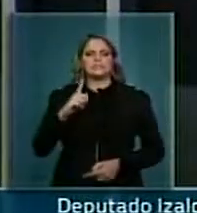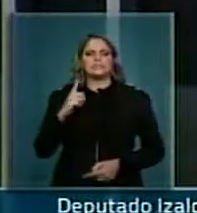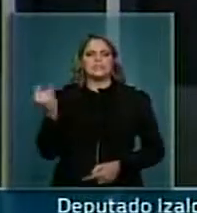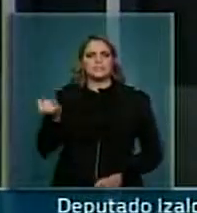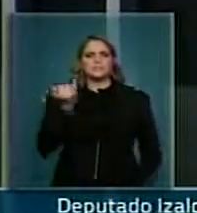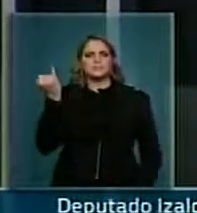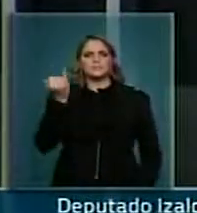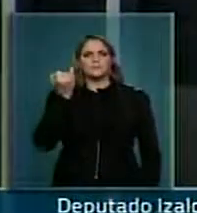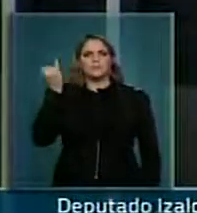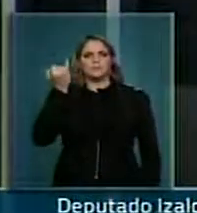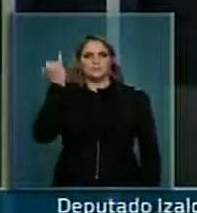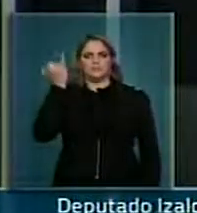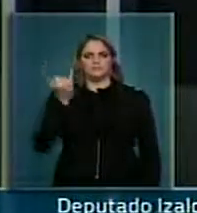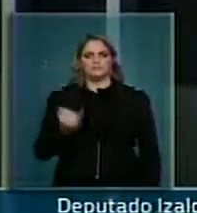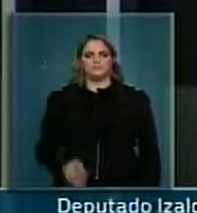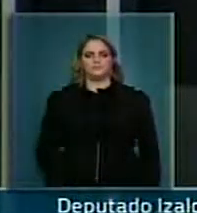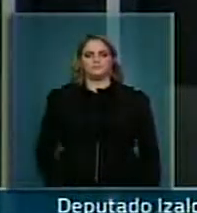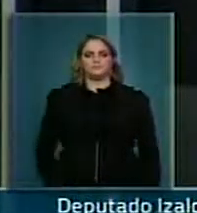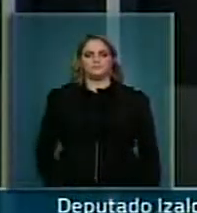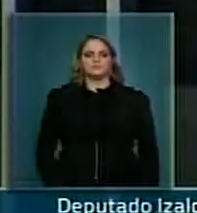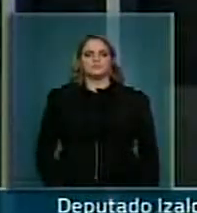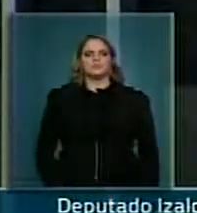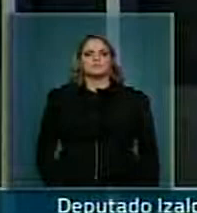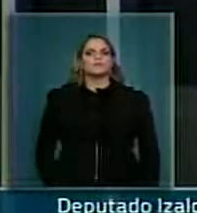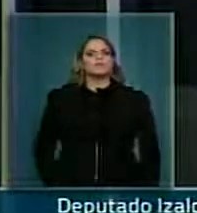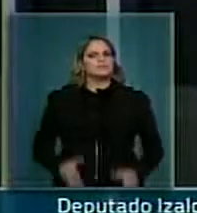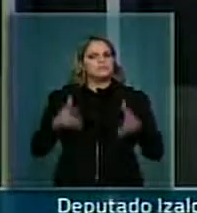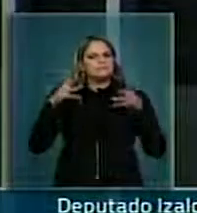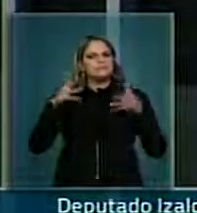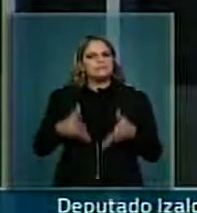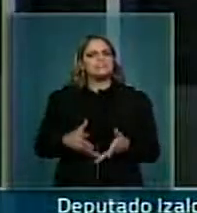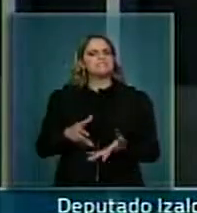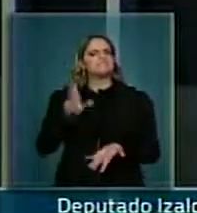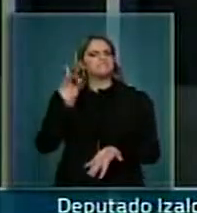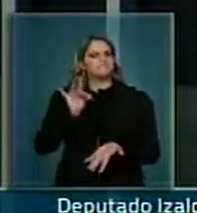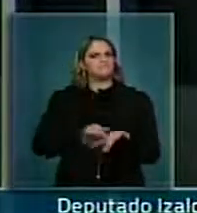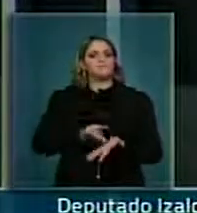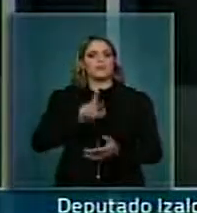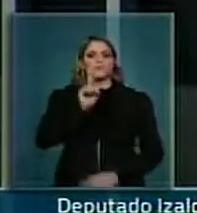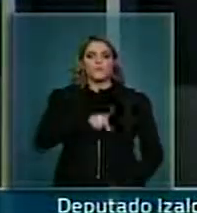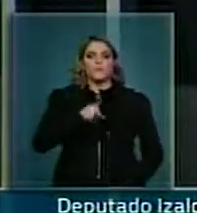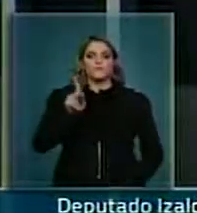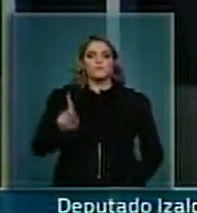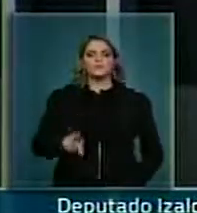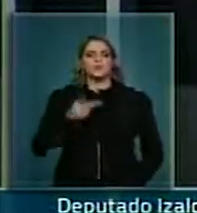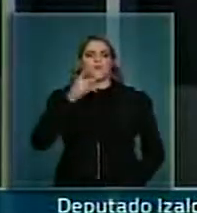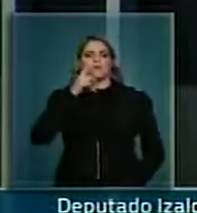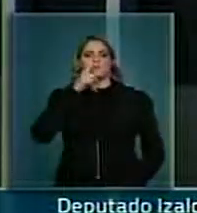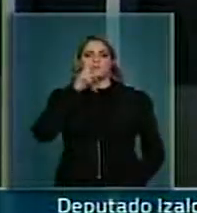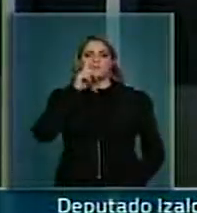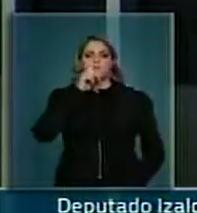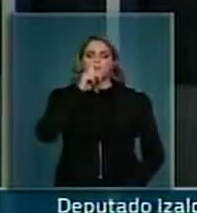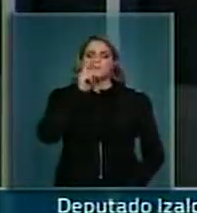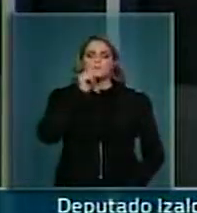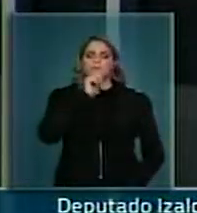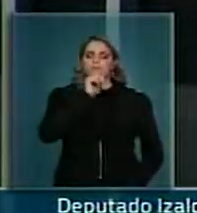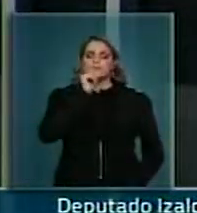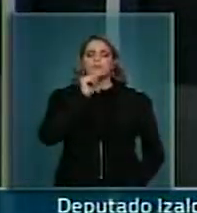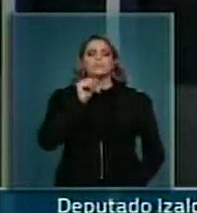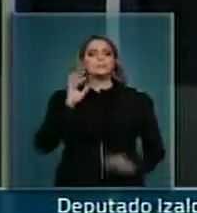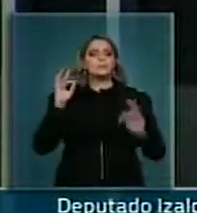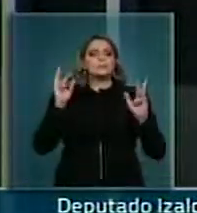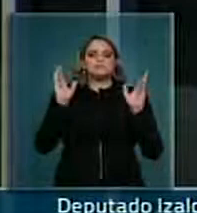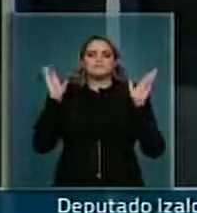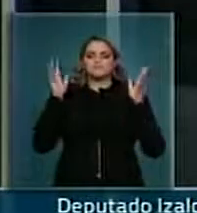importante e a participação é intensa, tanto dos professores quanto dos pais. E há uma